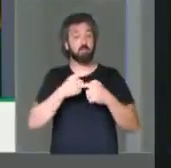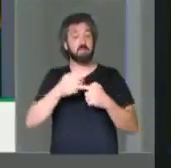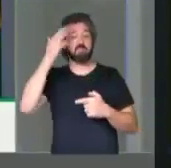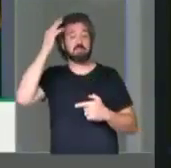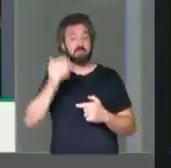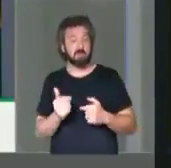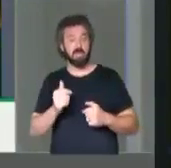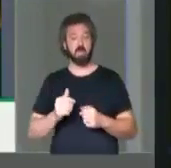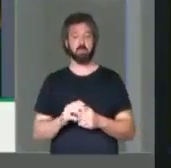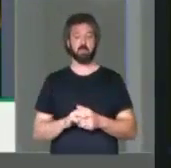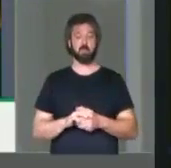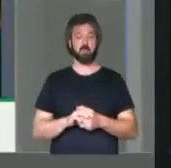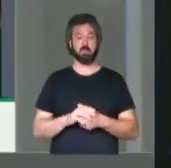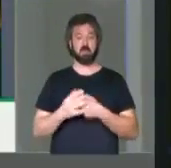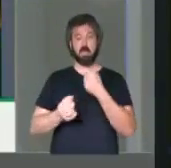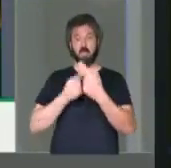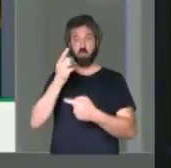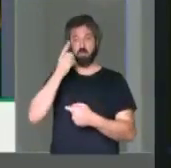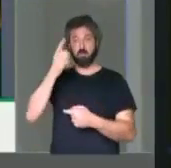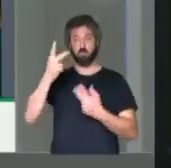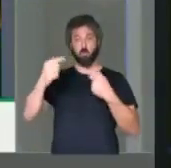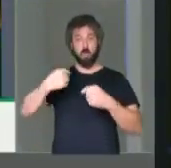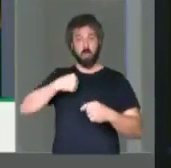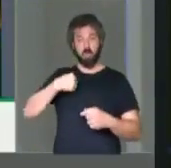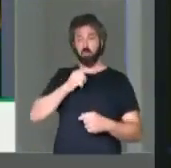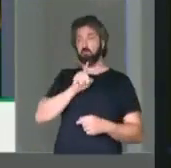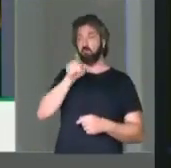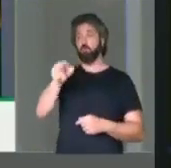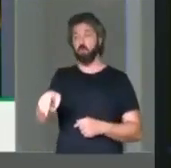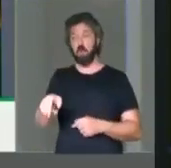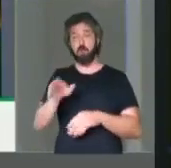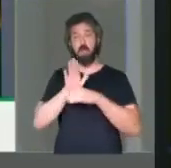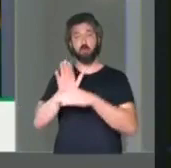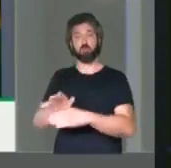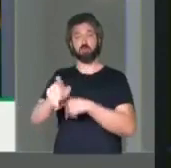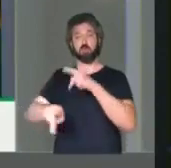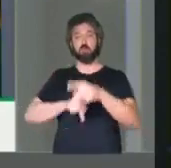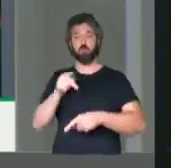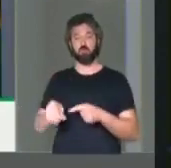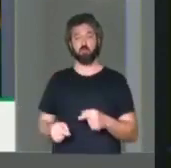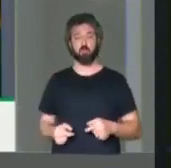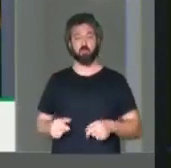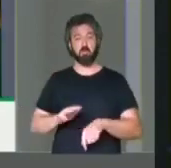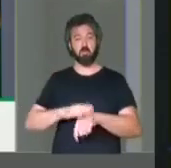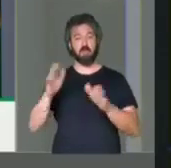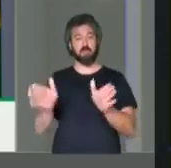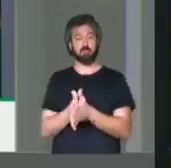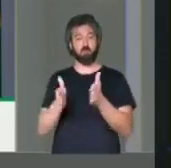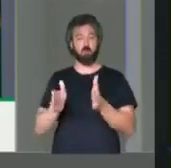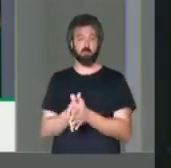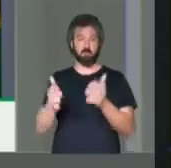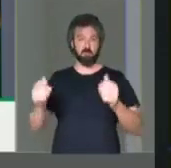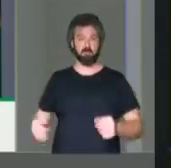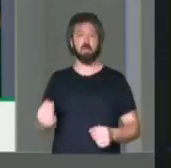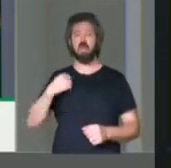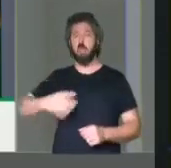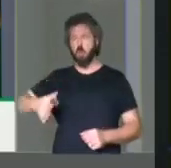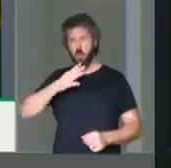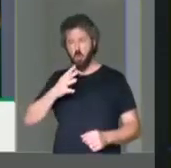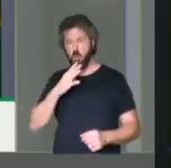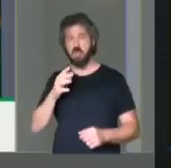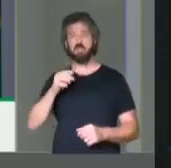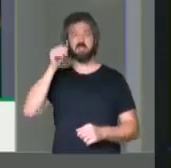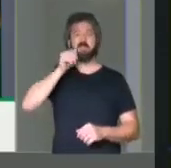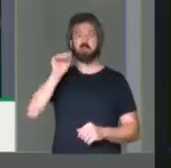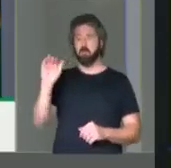sabia também que alguns parlamentares como eu estavam ali para ajudar a população mais carente daquele hospital. Eu conheci